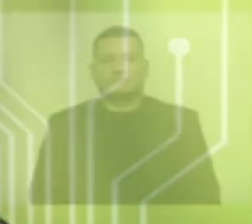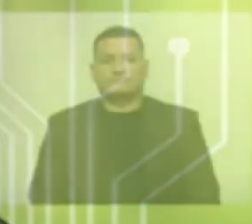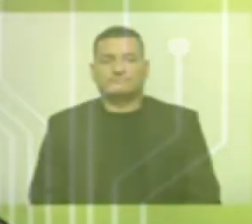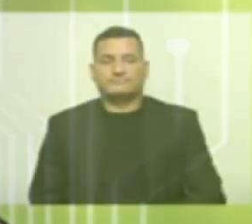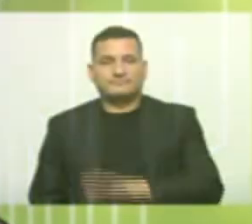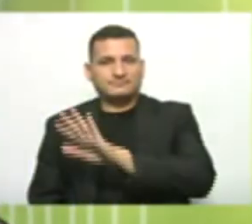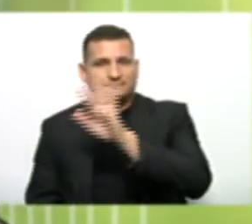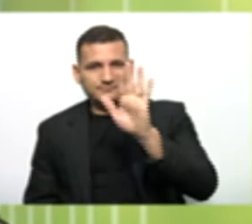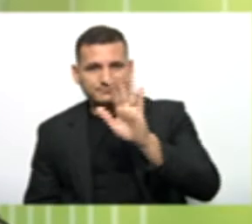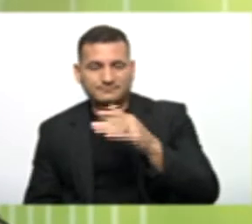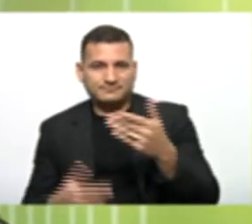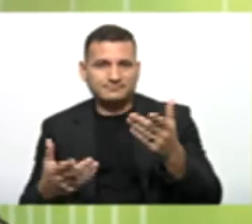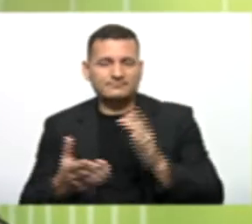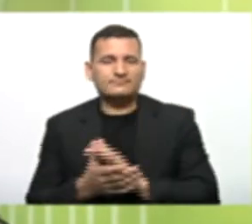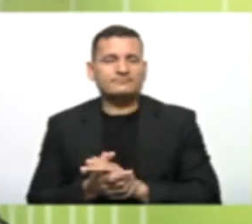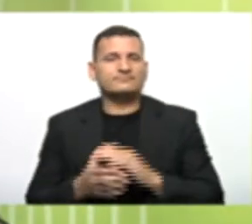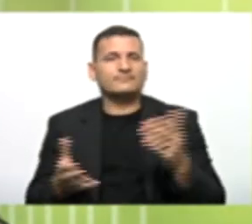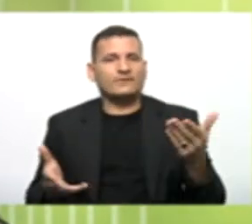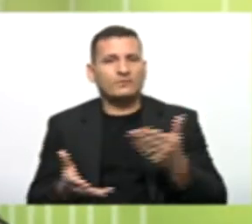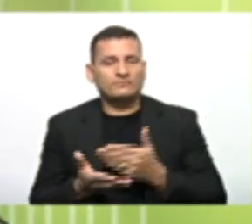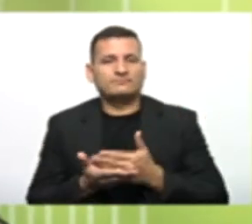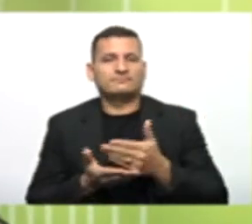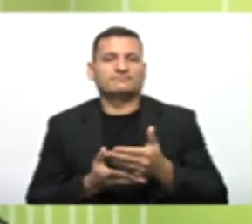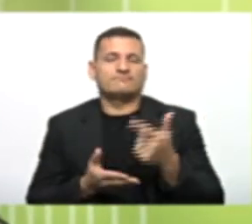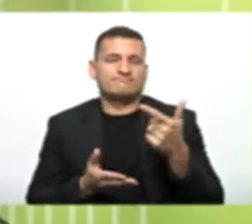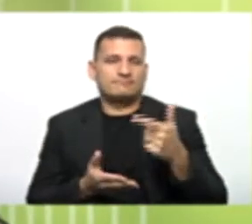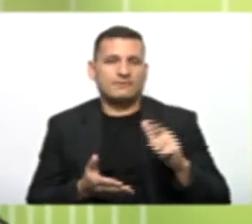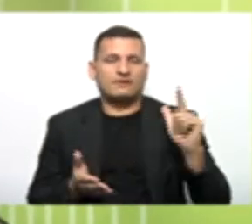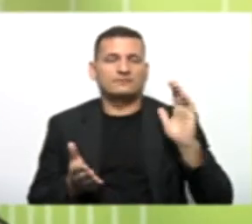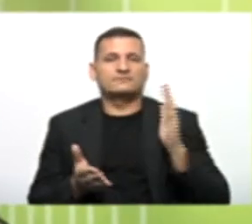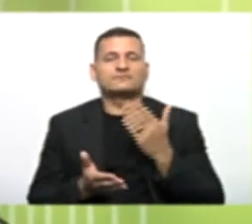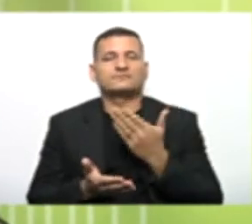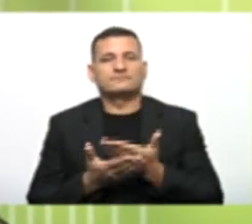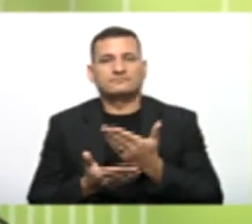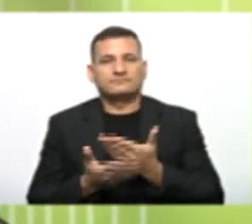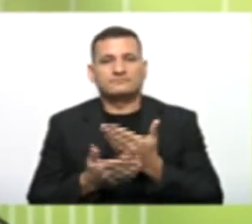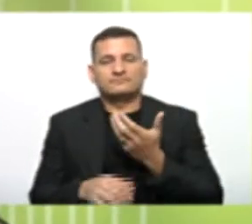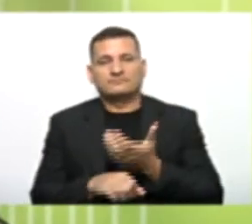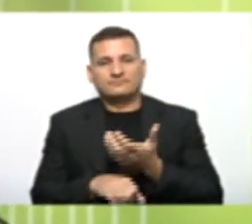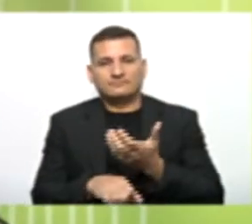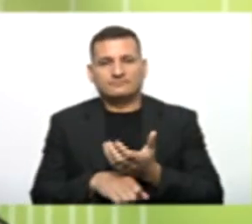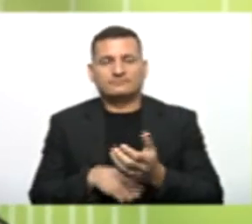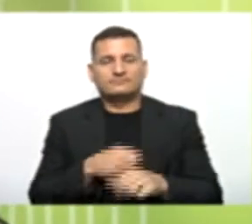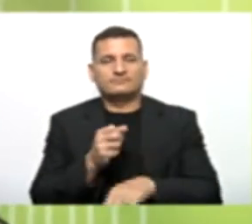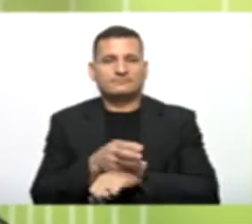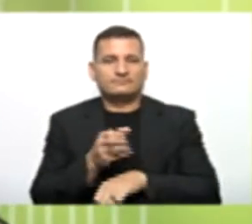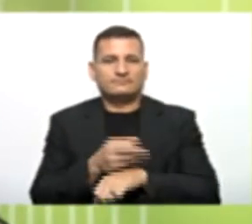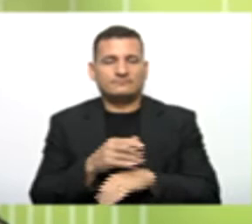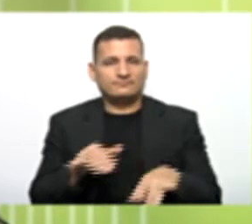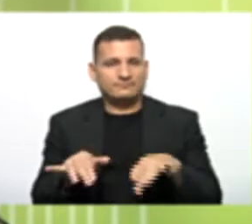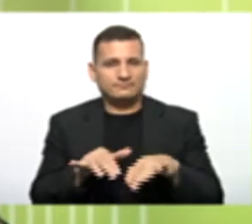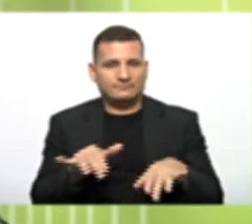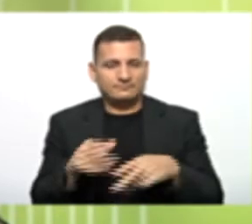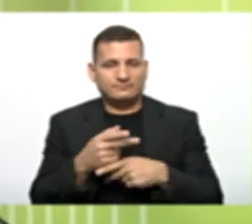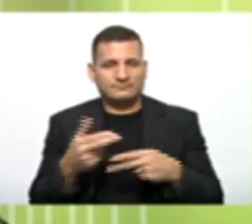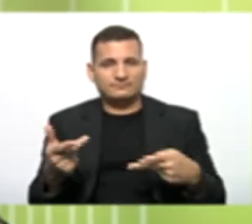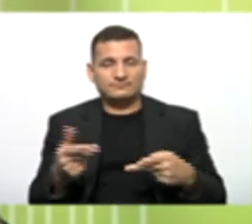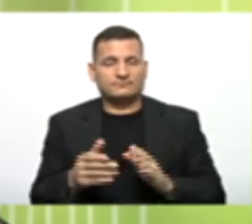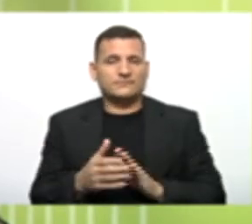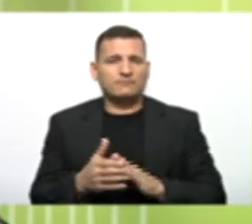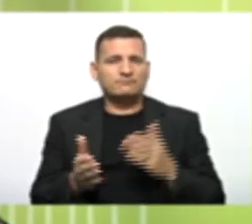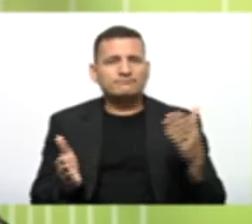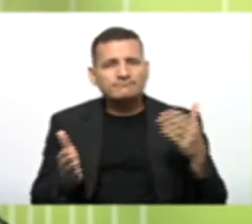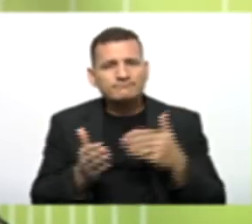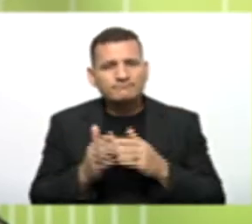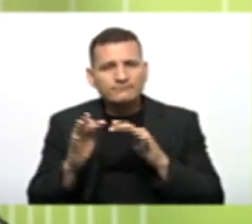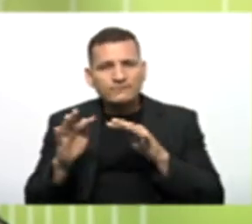Olá, estamos iniciando mais uma aula da disciplina de Programação Orientada a Objetos. Estamos chegando já na reta final. Semana que vem já